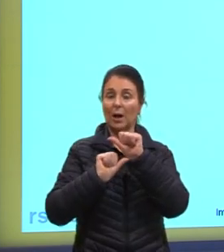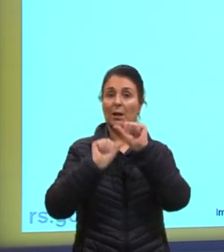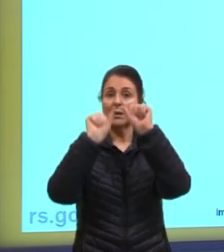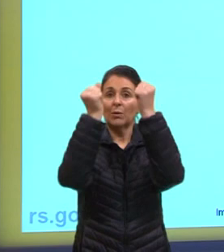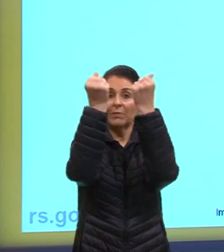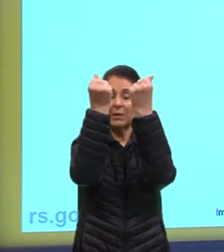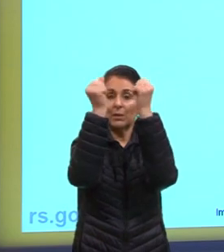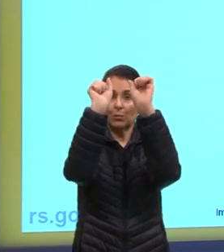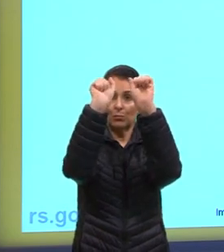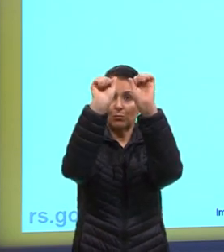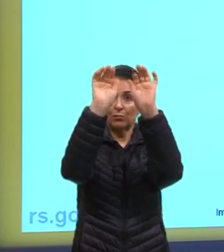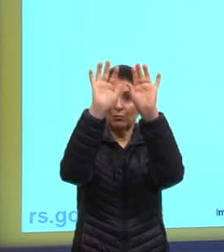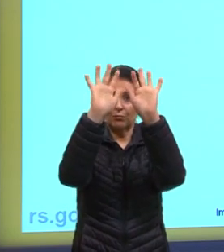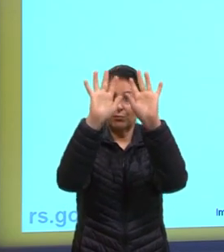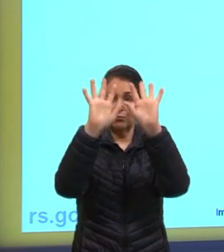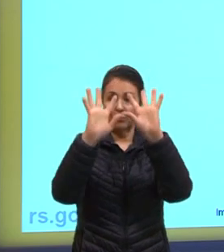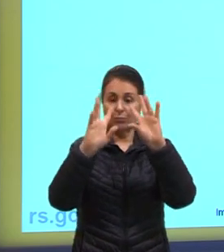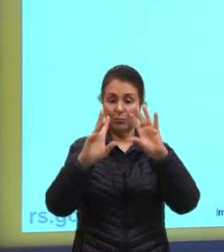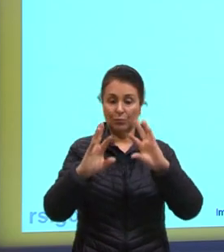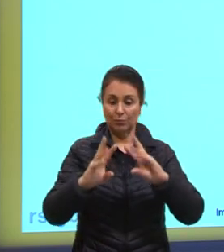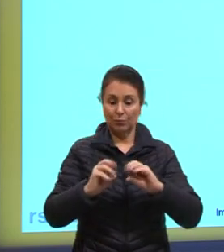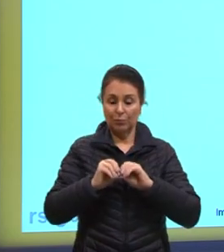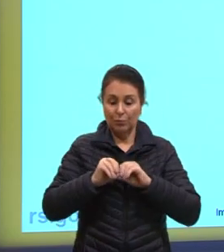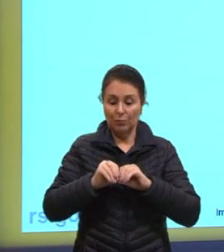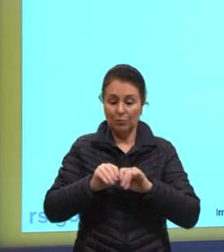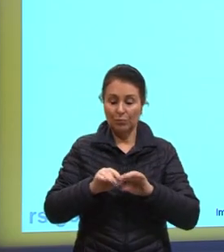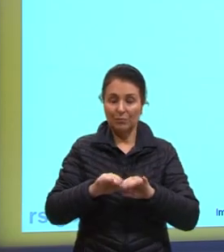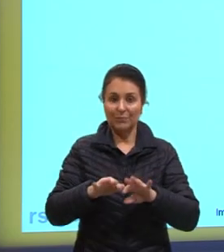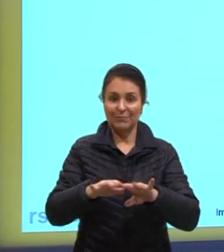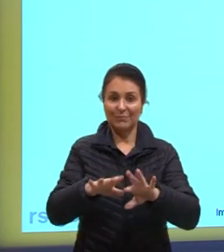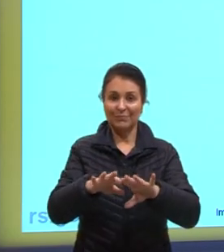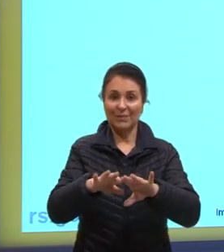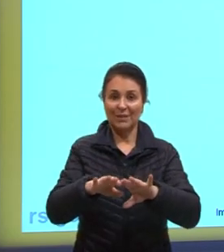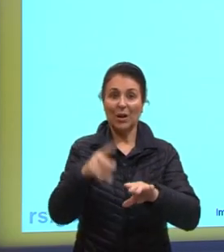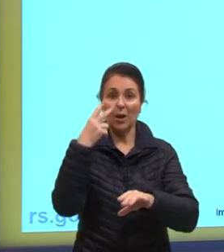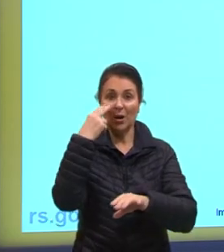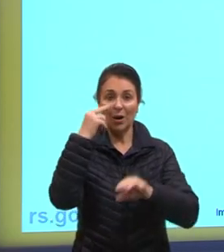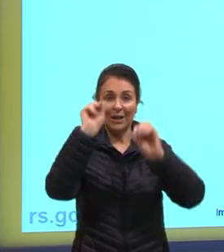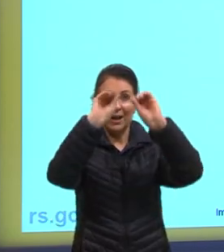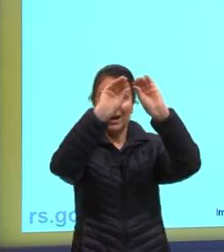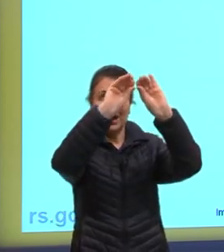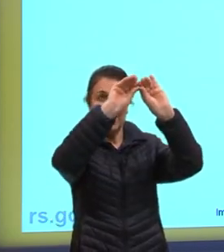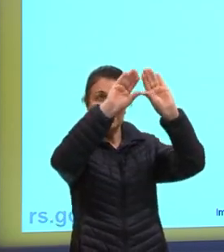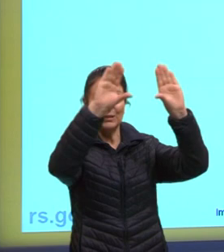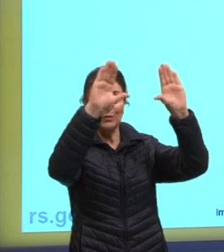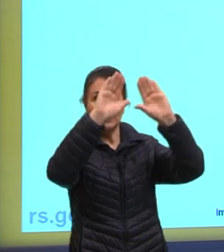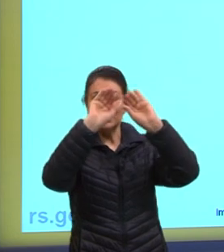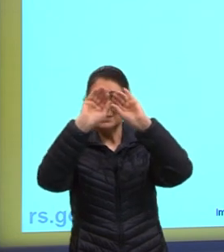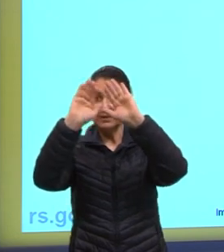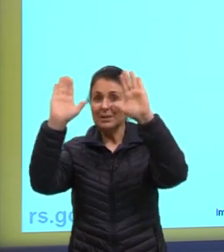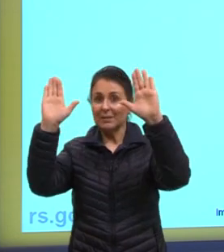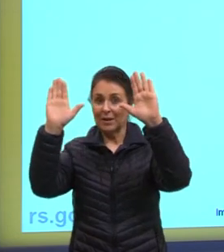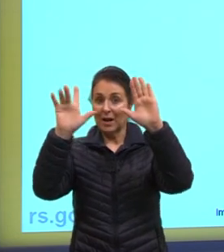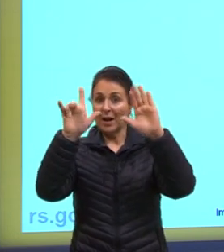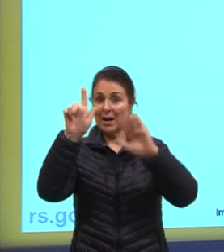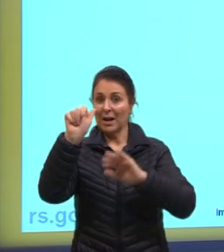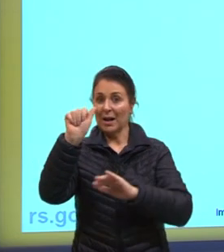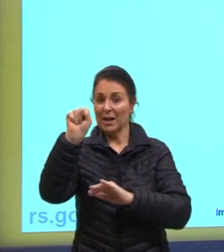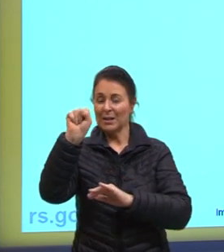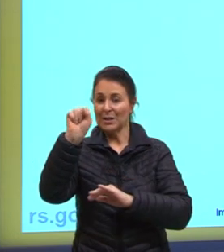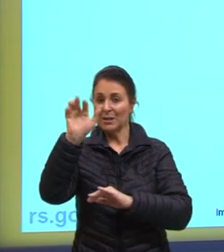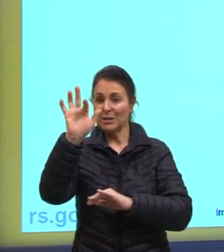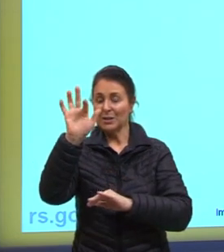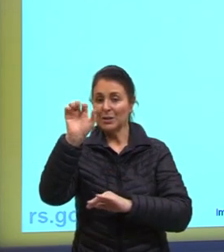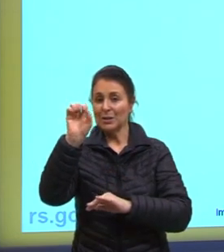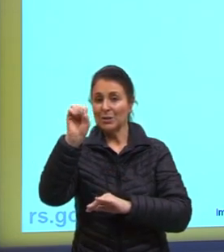Então, aqui a gente tem, por exemplo, no nosso dia a dia, as nuvens, né? Que aí as nuvens estão em formato gasoso. E elas passam,